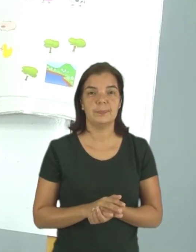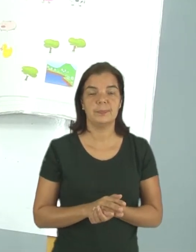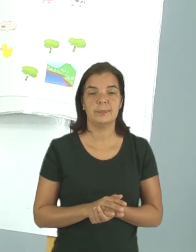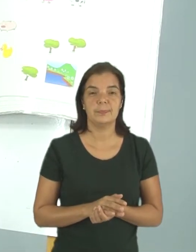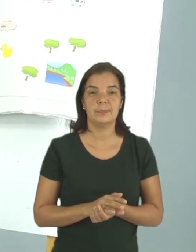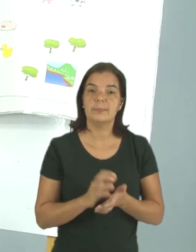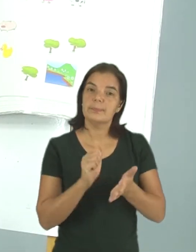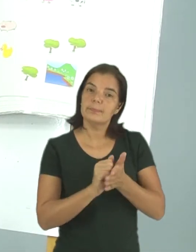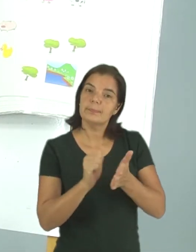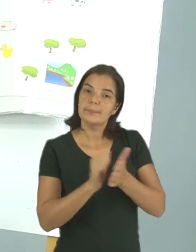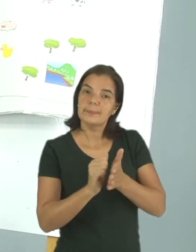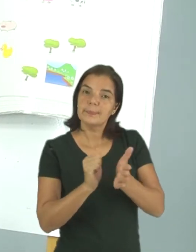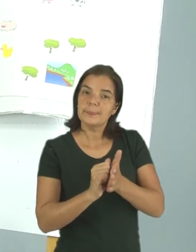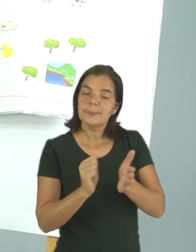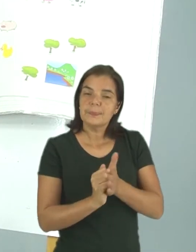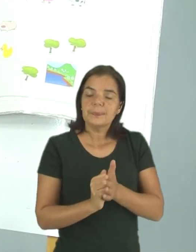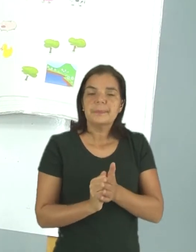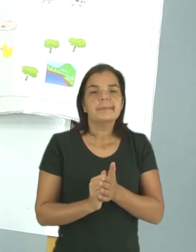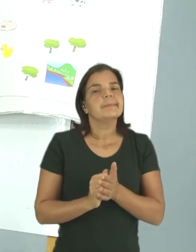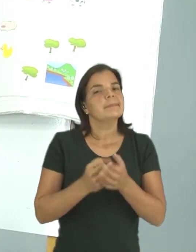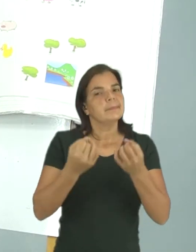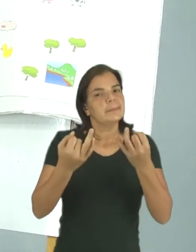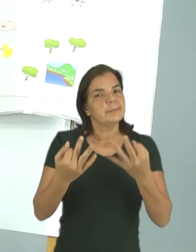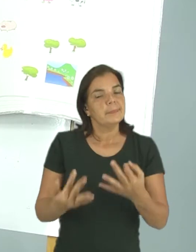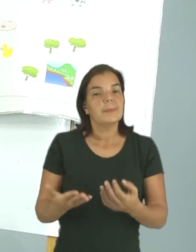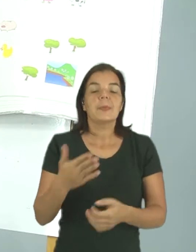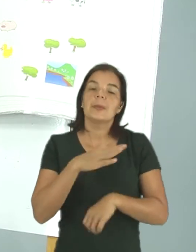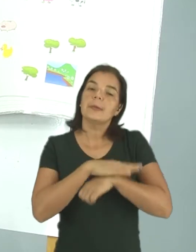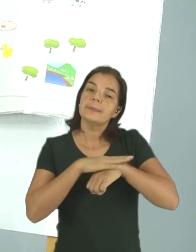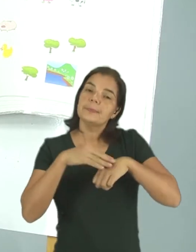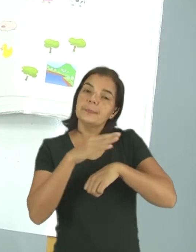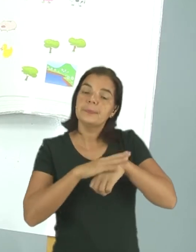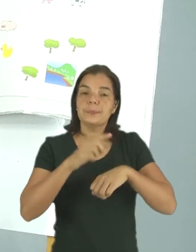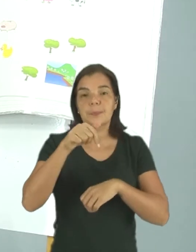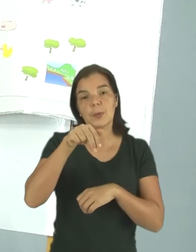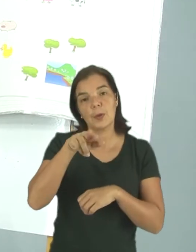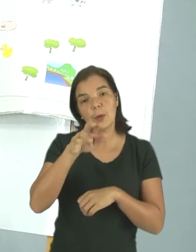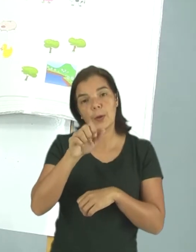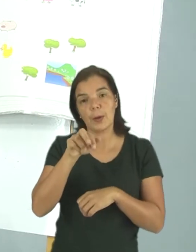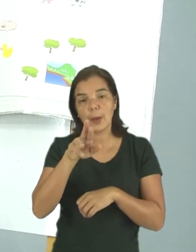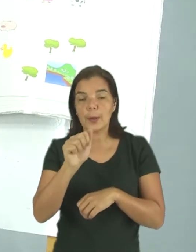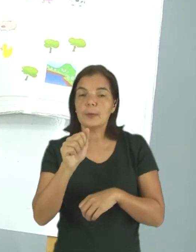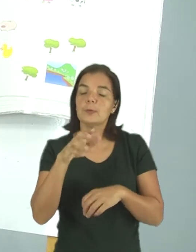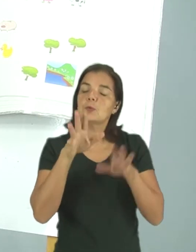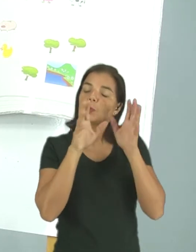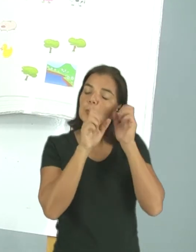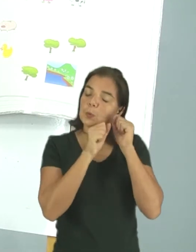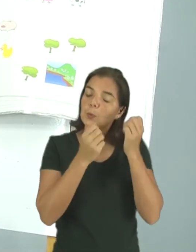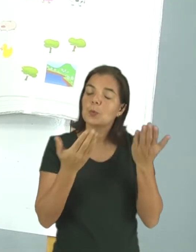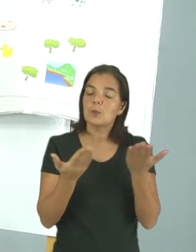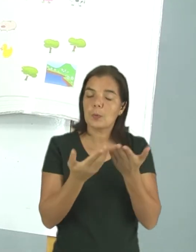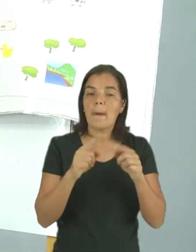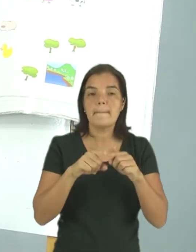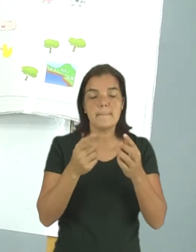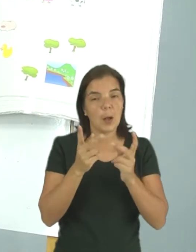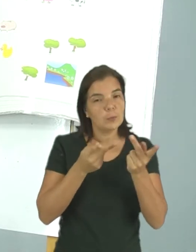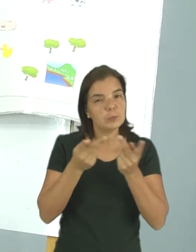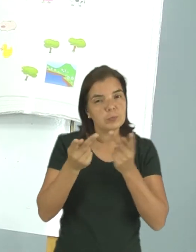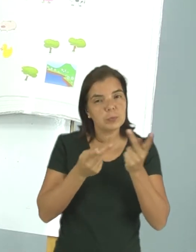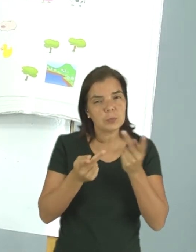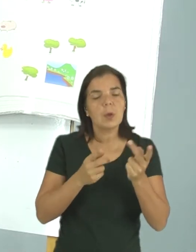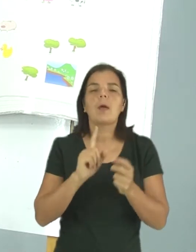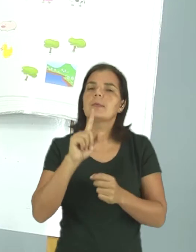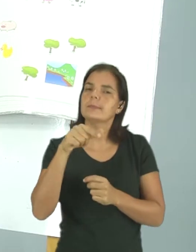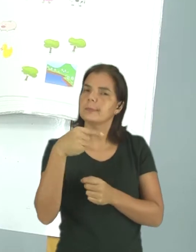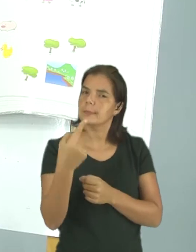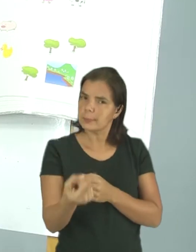diário. E ela começou a falar, Querido diário, hoje eu estou com sono, mas eu vou planejar o meu